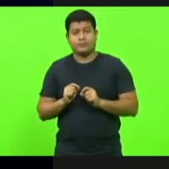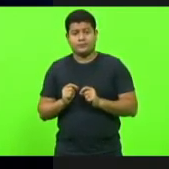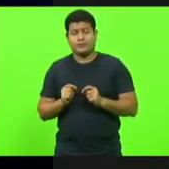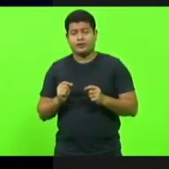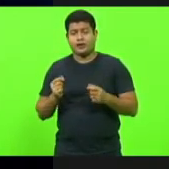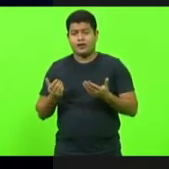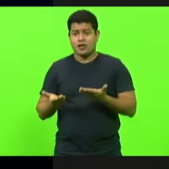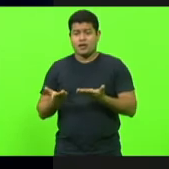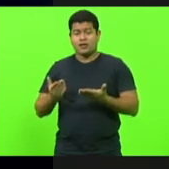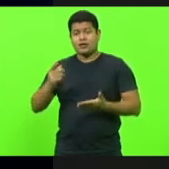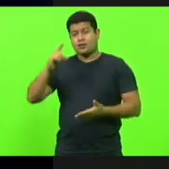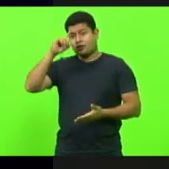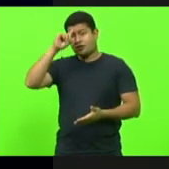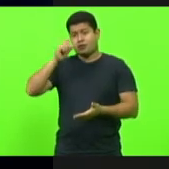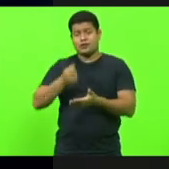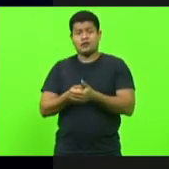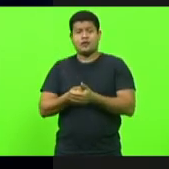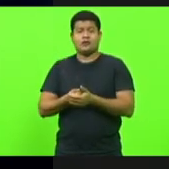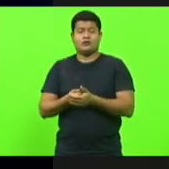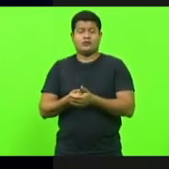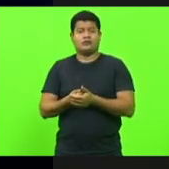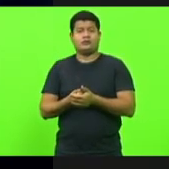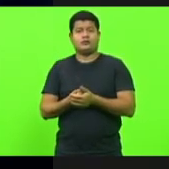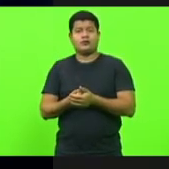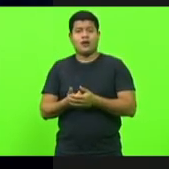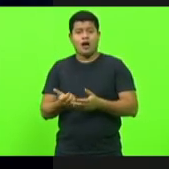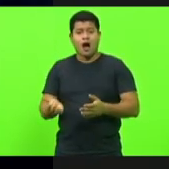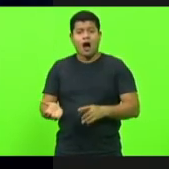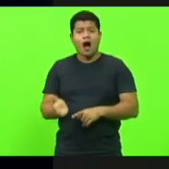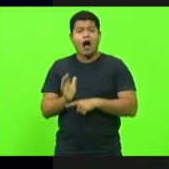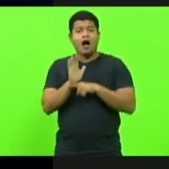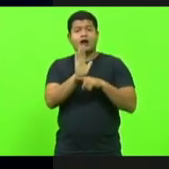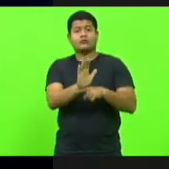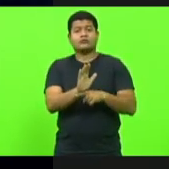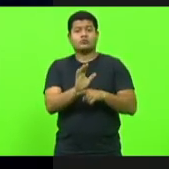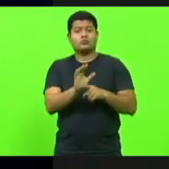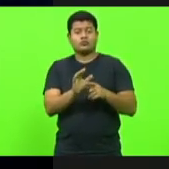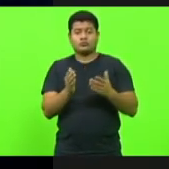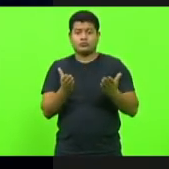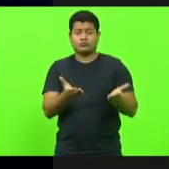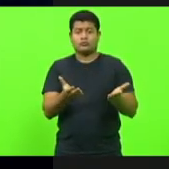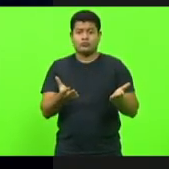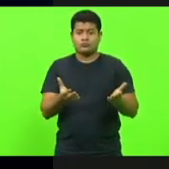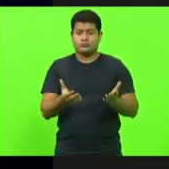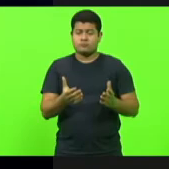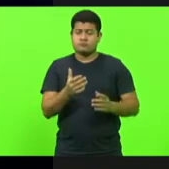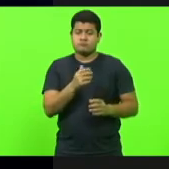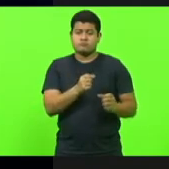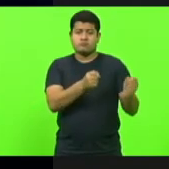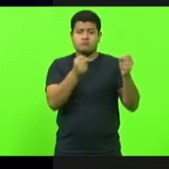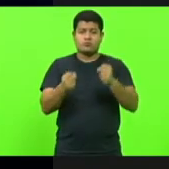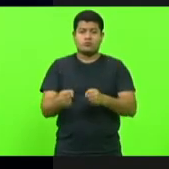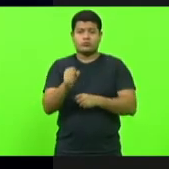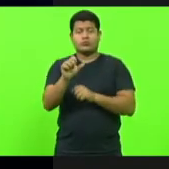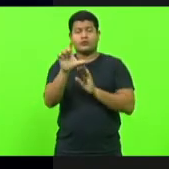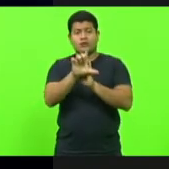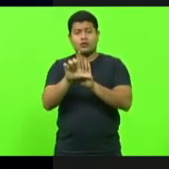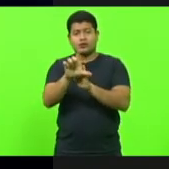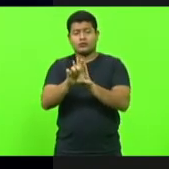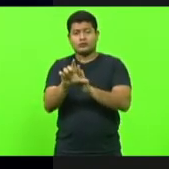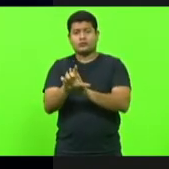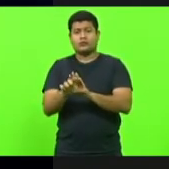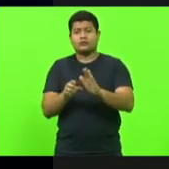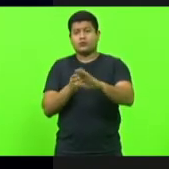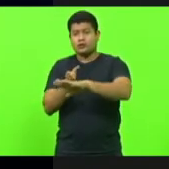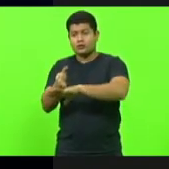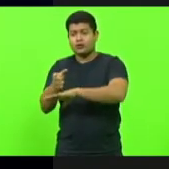sabe, engrandecem tanto o poder legislativo que nós podemos ir nos municípios e dizer